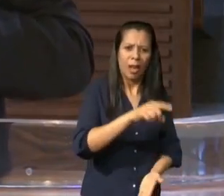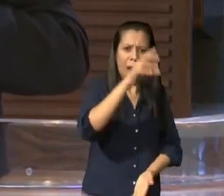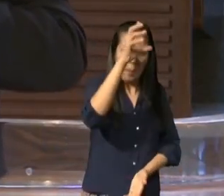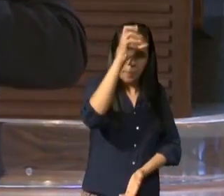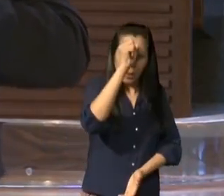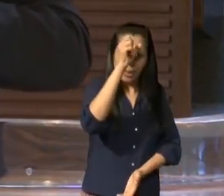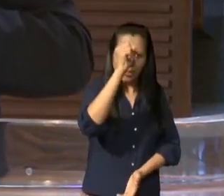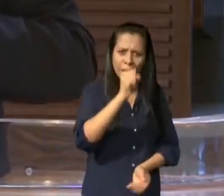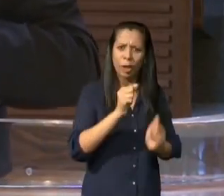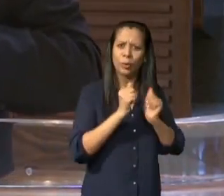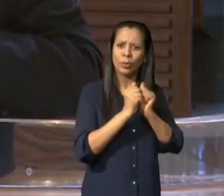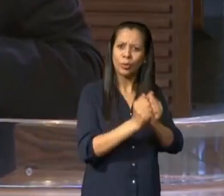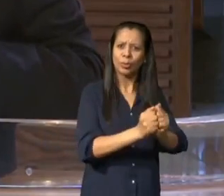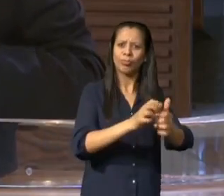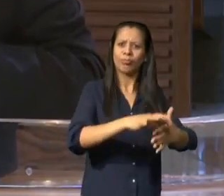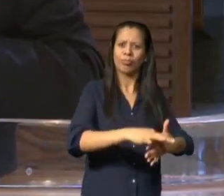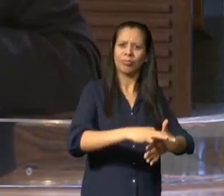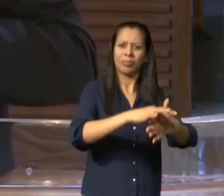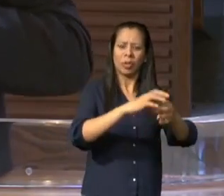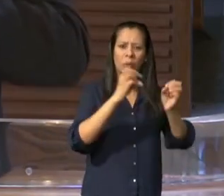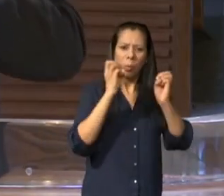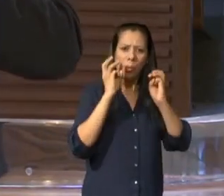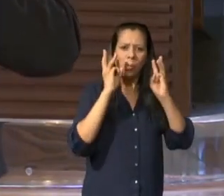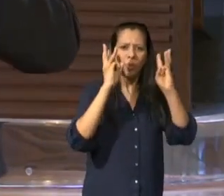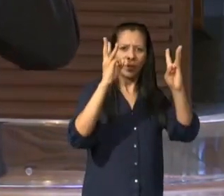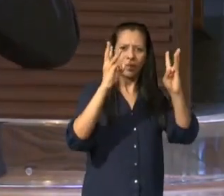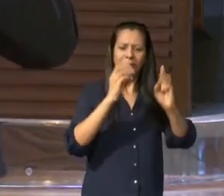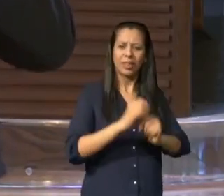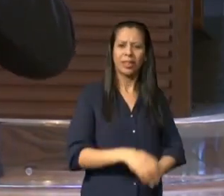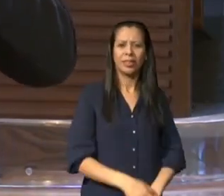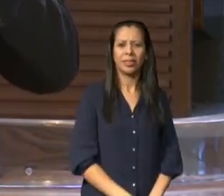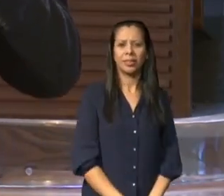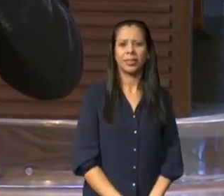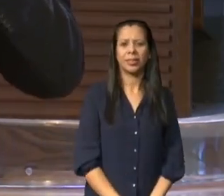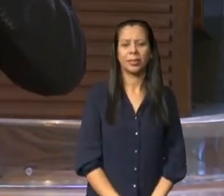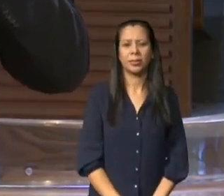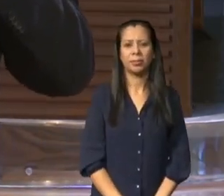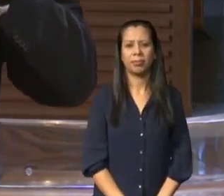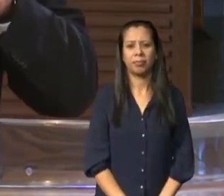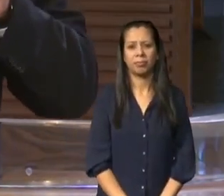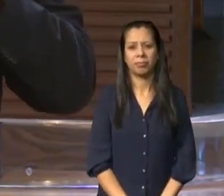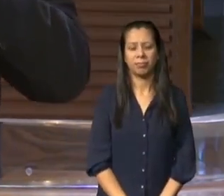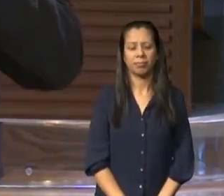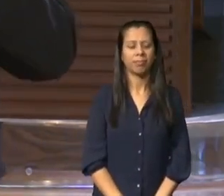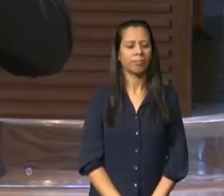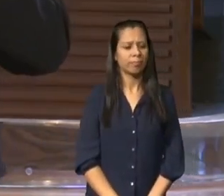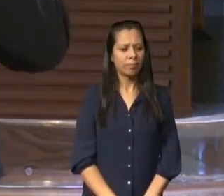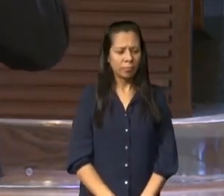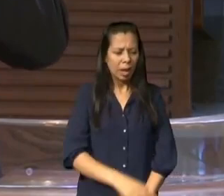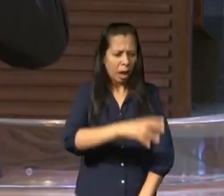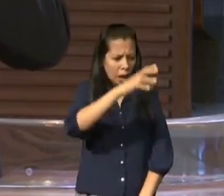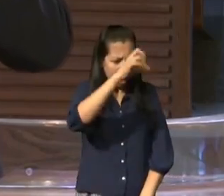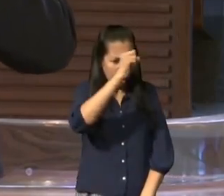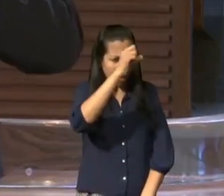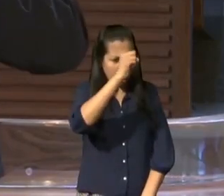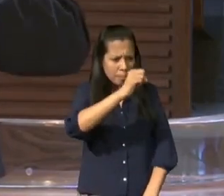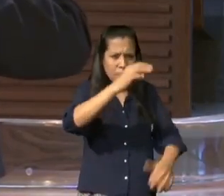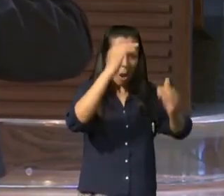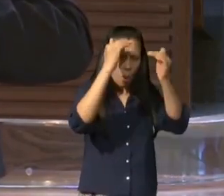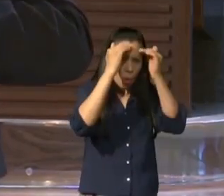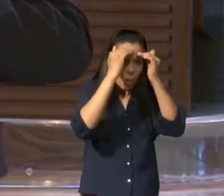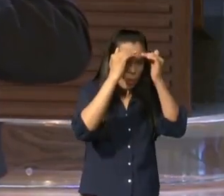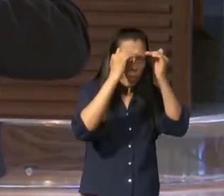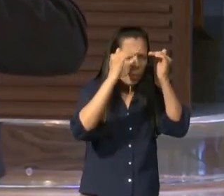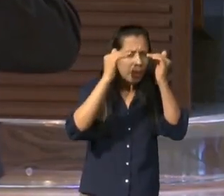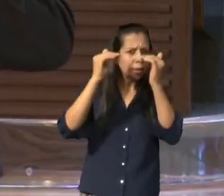Moisés nada ficou escondido inclusive sobre a obediência que Deus pedia